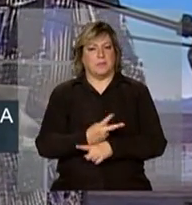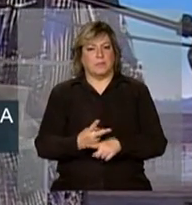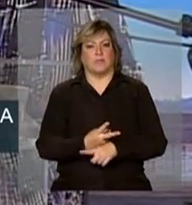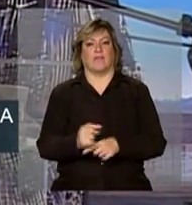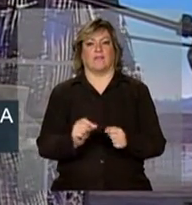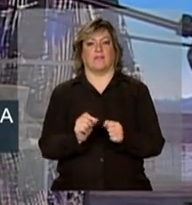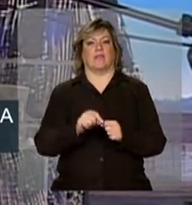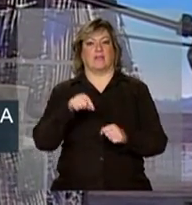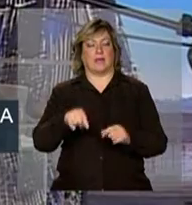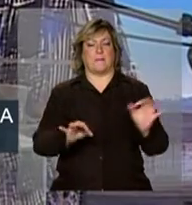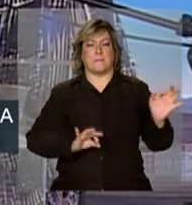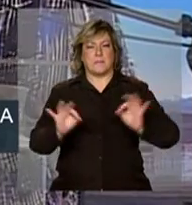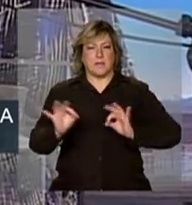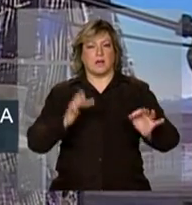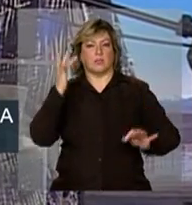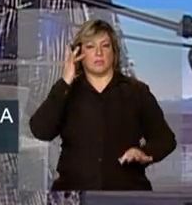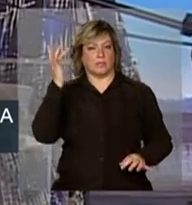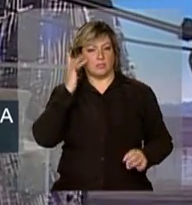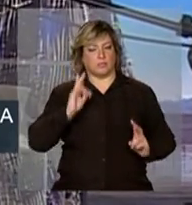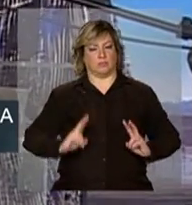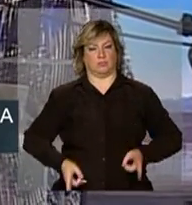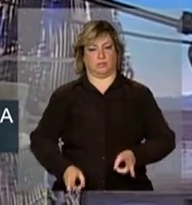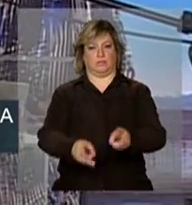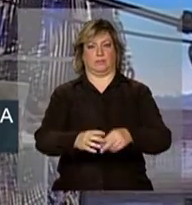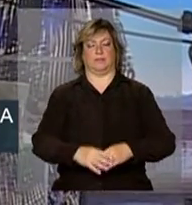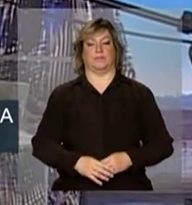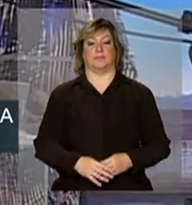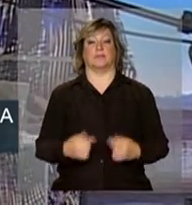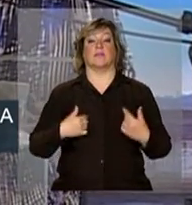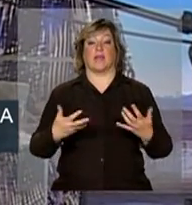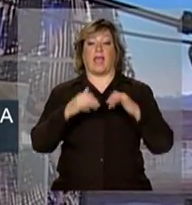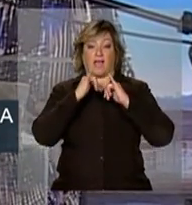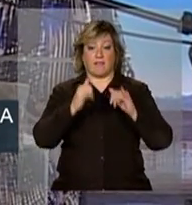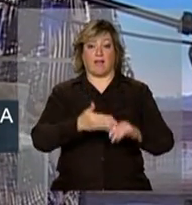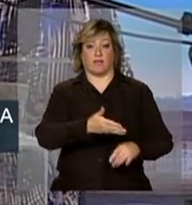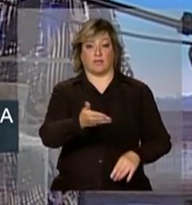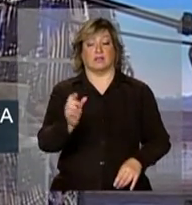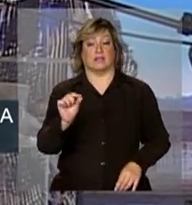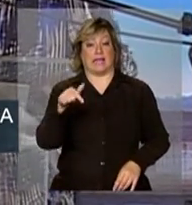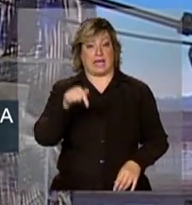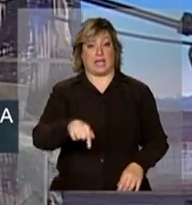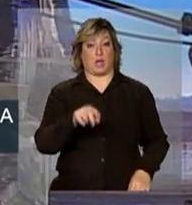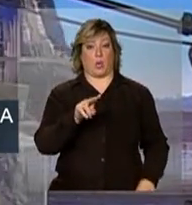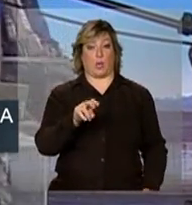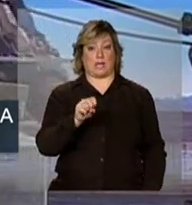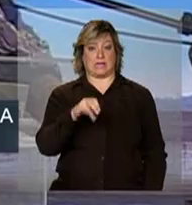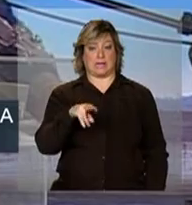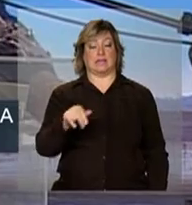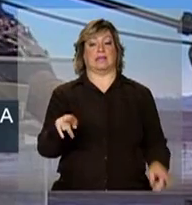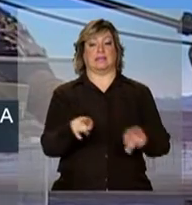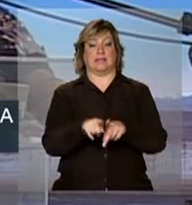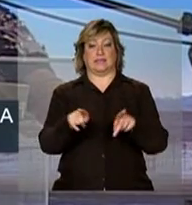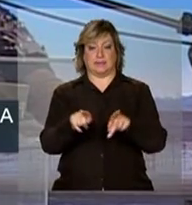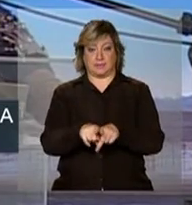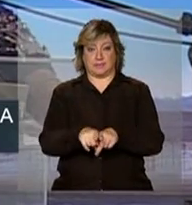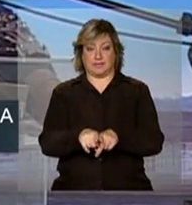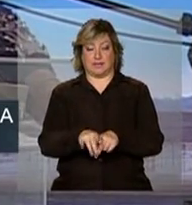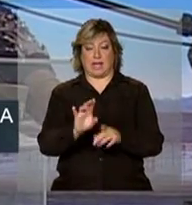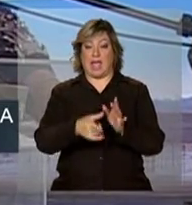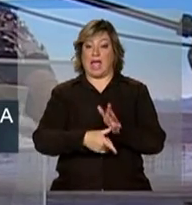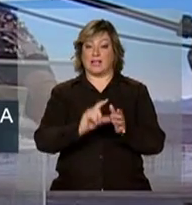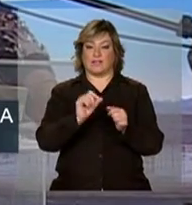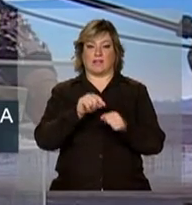de forma planejada e consistente. Queria dizer para vocês que essa usina também, antes de produzir